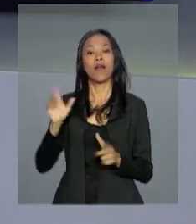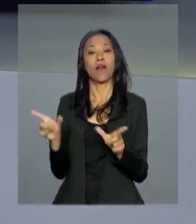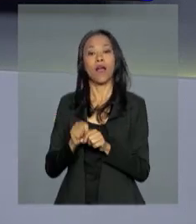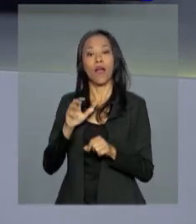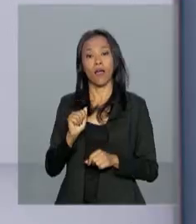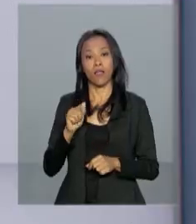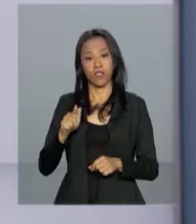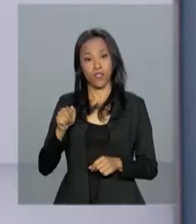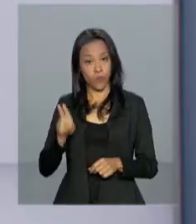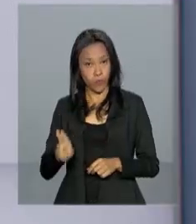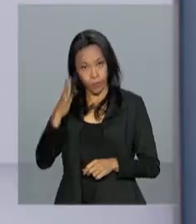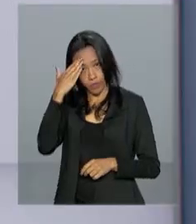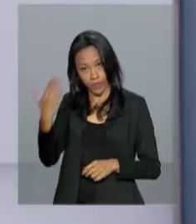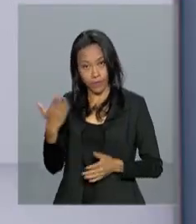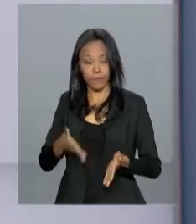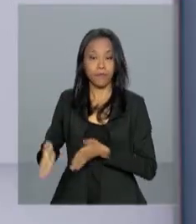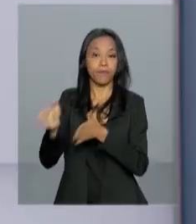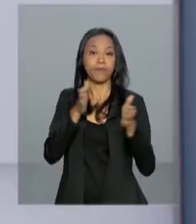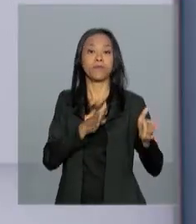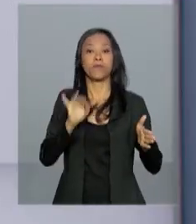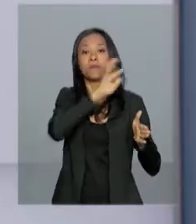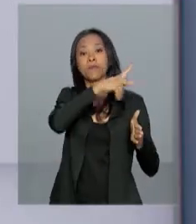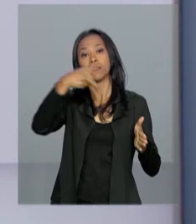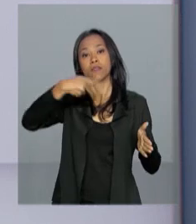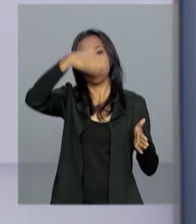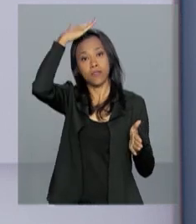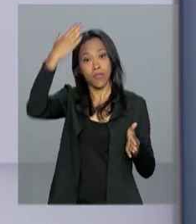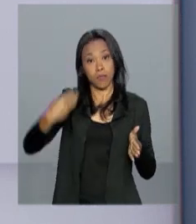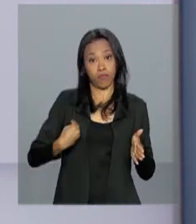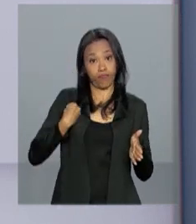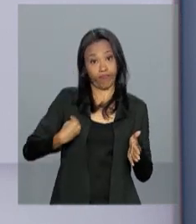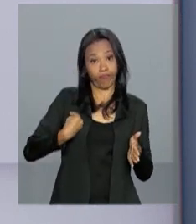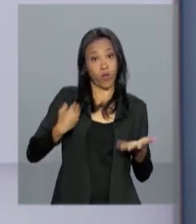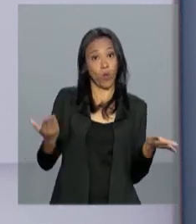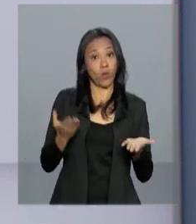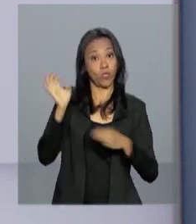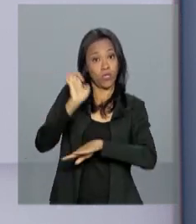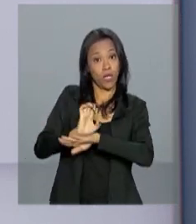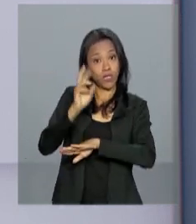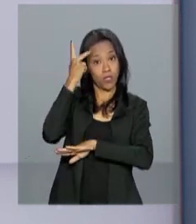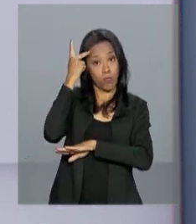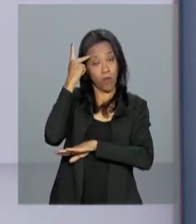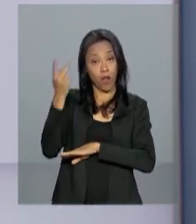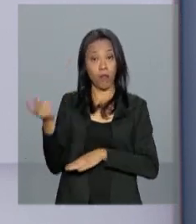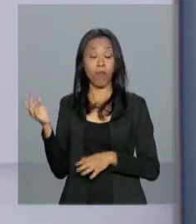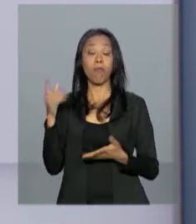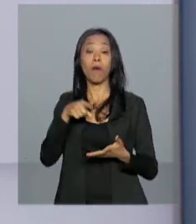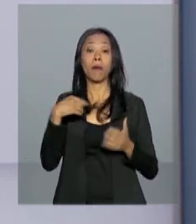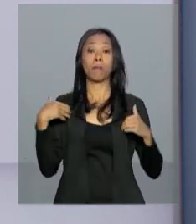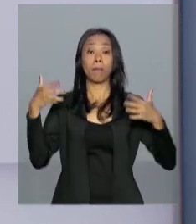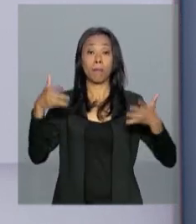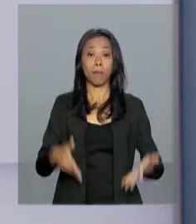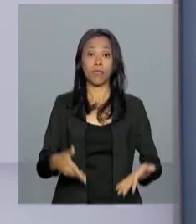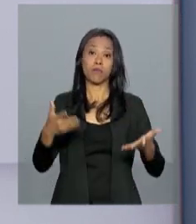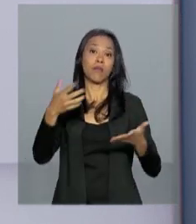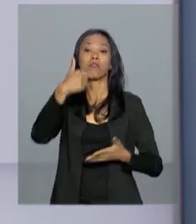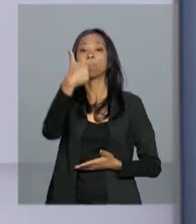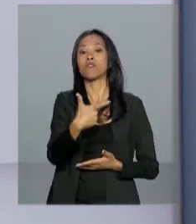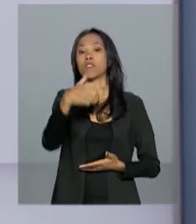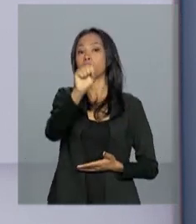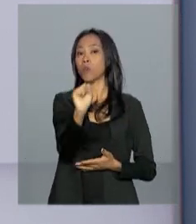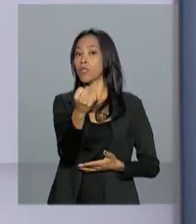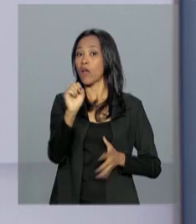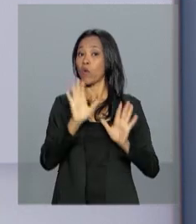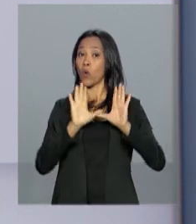informações. E olha, o presidente Michel Temer está em São Paulo para acompanhar a abertura do 28º Congresso da Federação